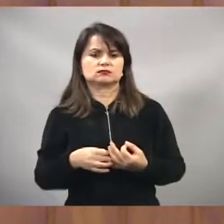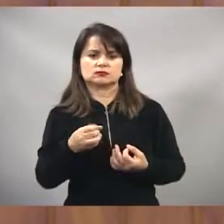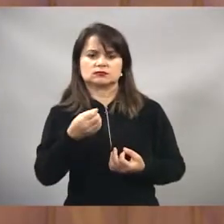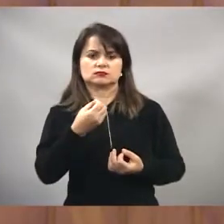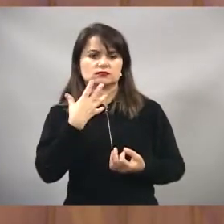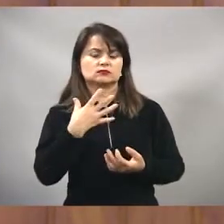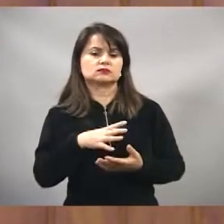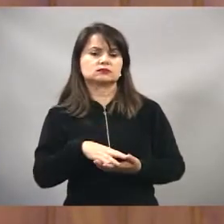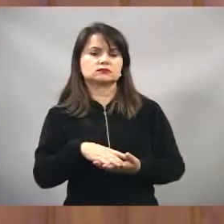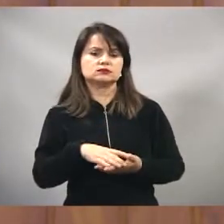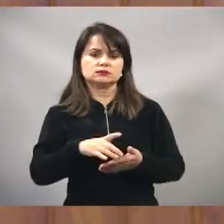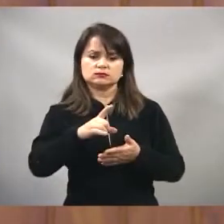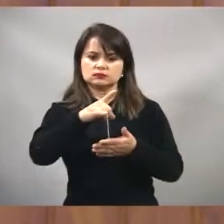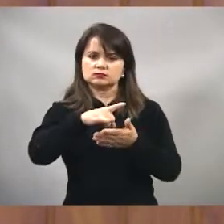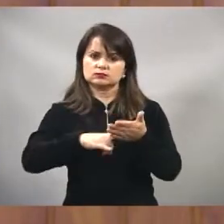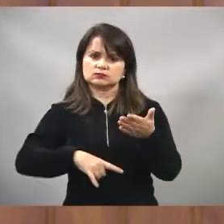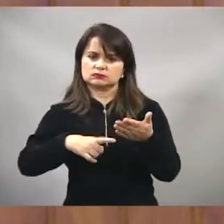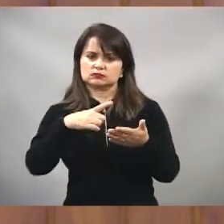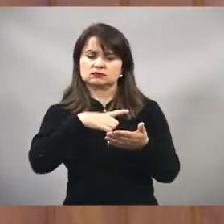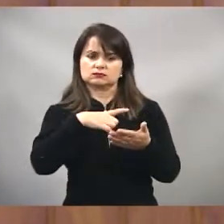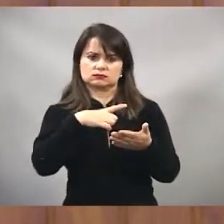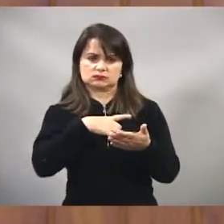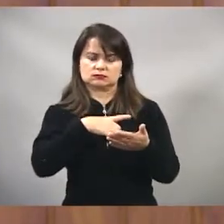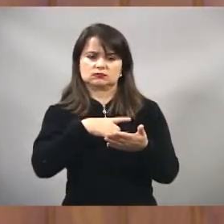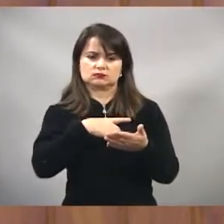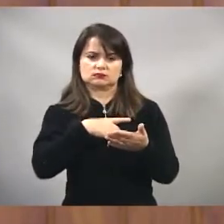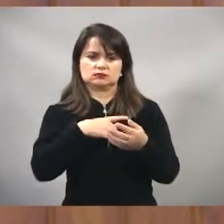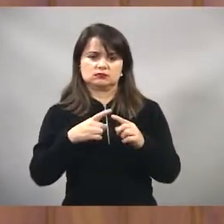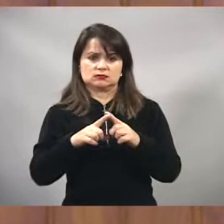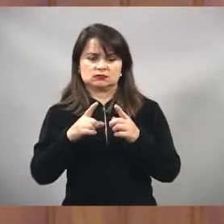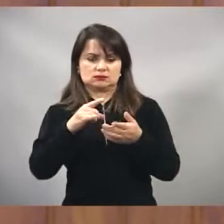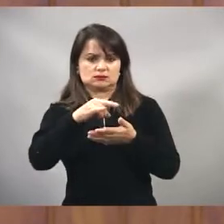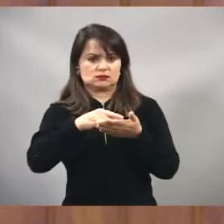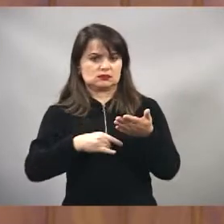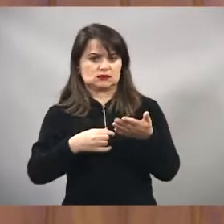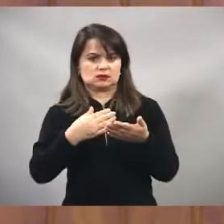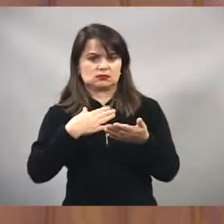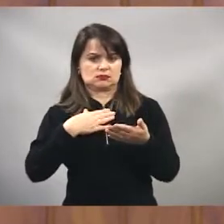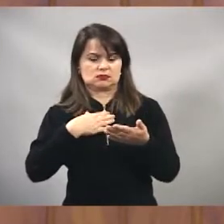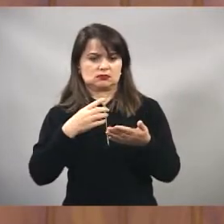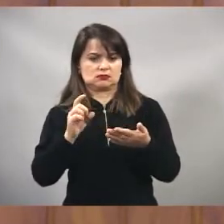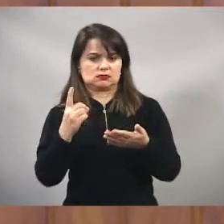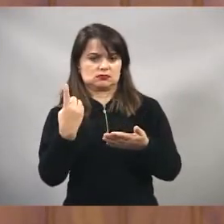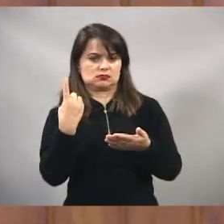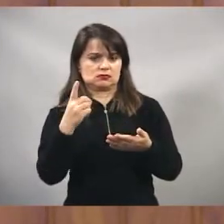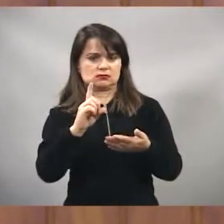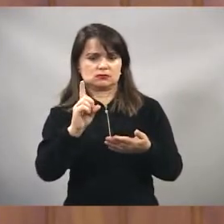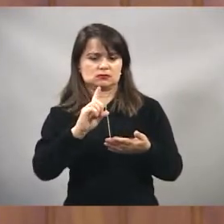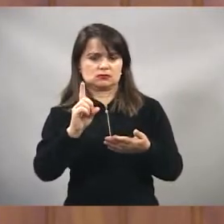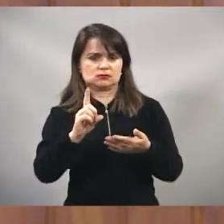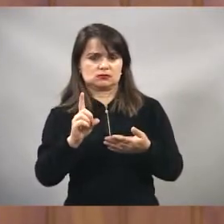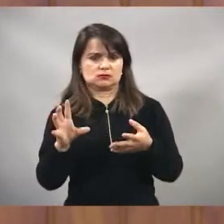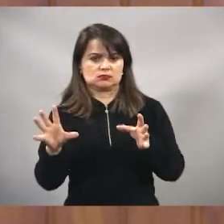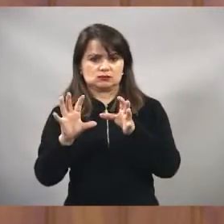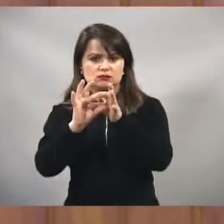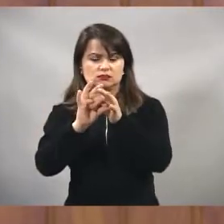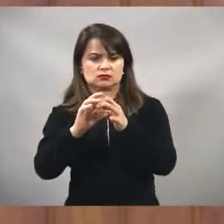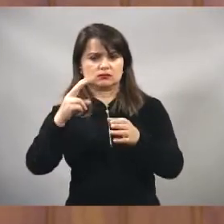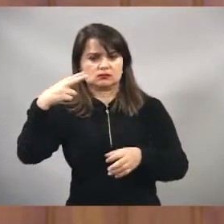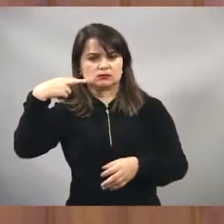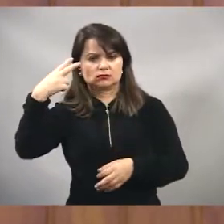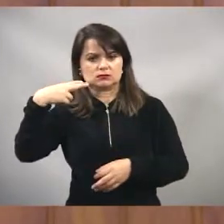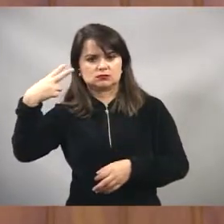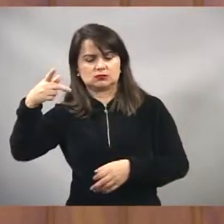requerimento e que não é meu, é a união dos vereadores de conseguir realizar como está sendo realizado